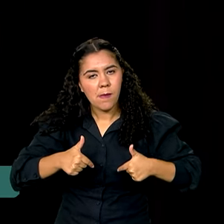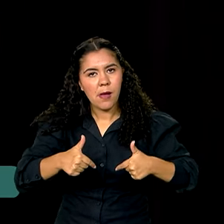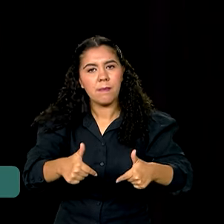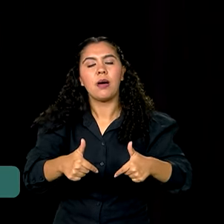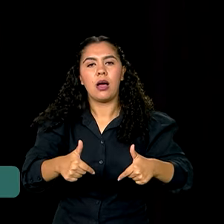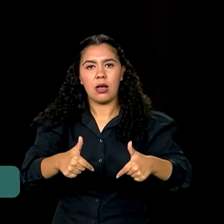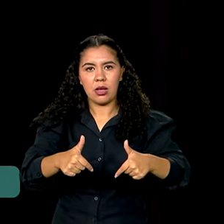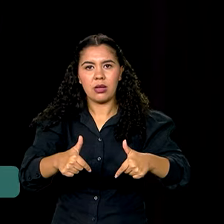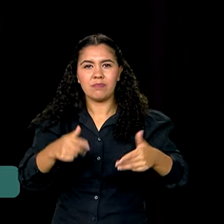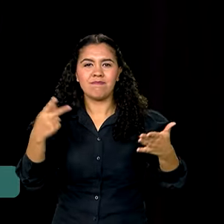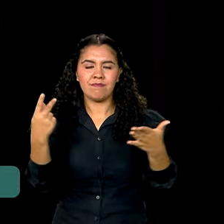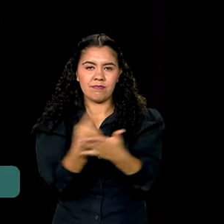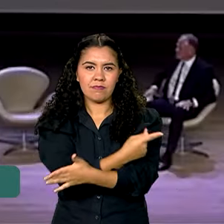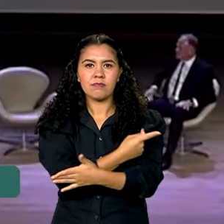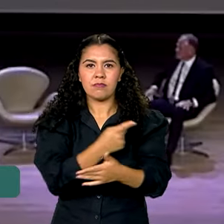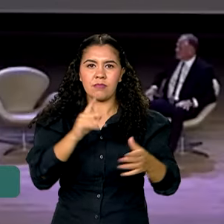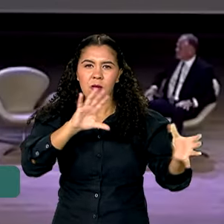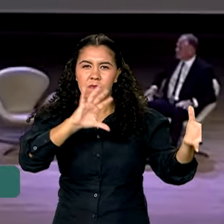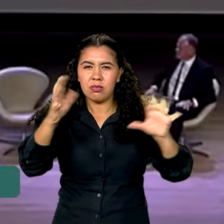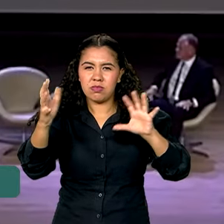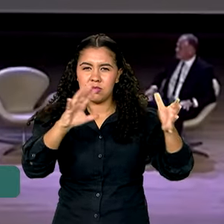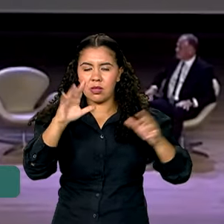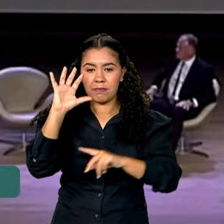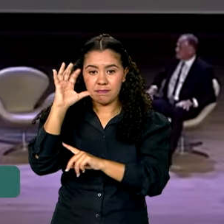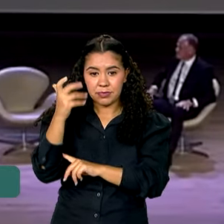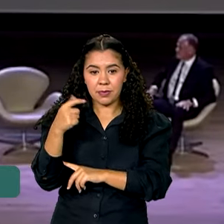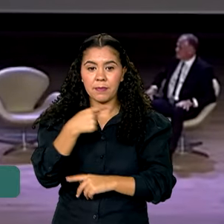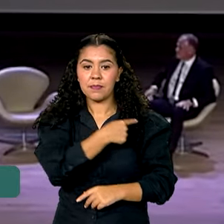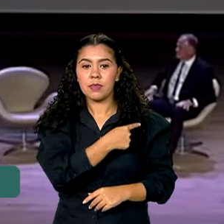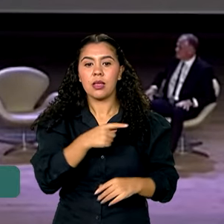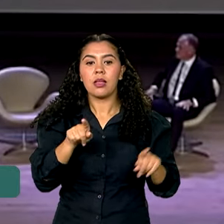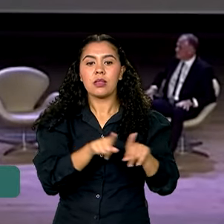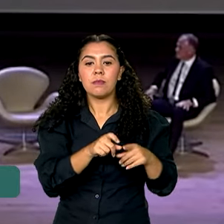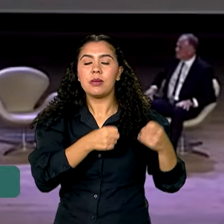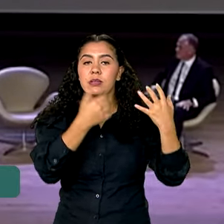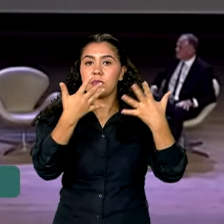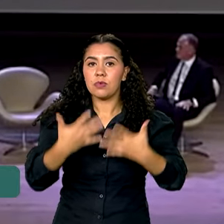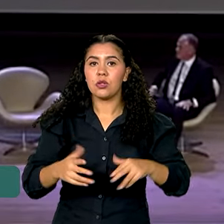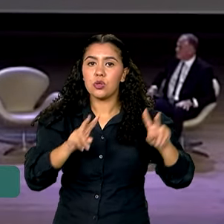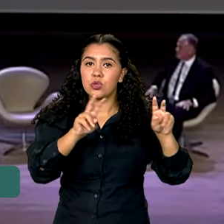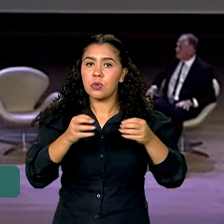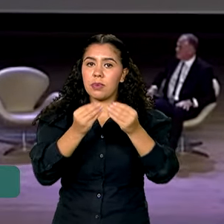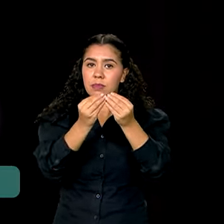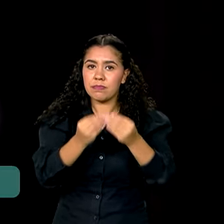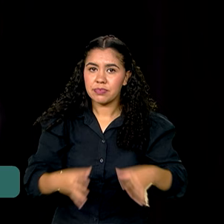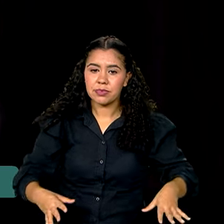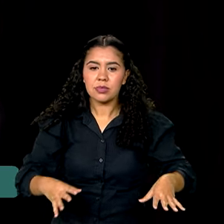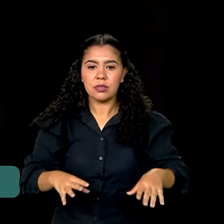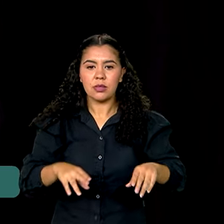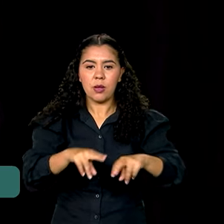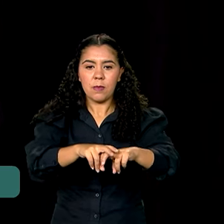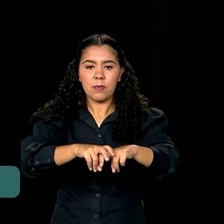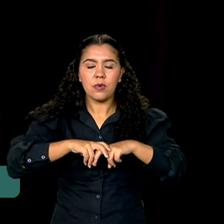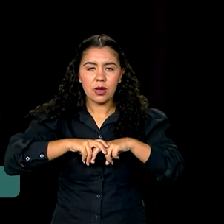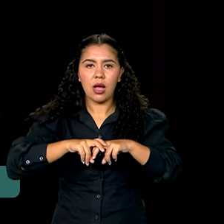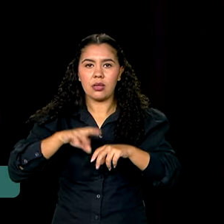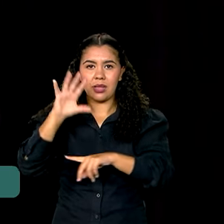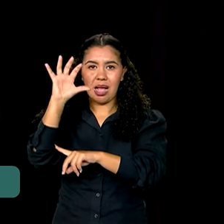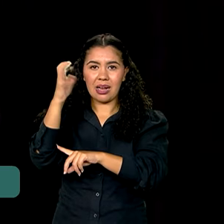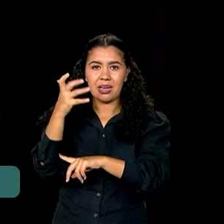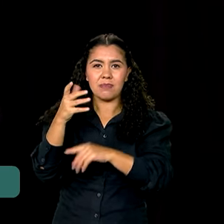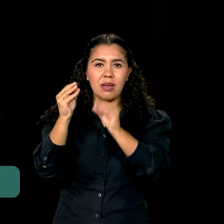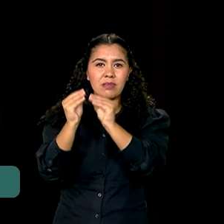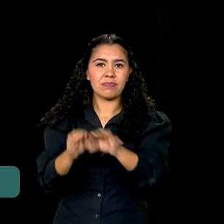tragédia dos desastres naturais. Mercadante também citou os danos e prejuízos causados pela mudança climática que